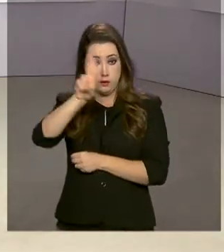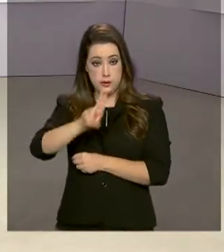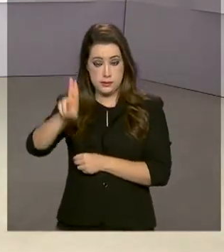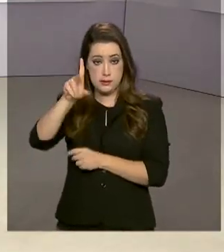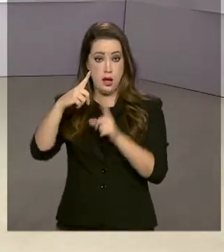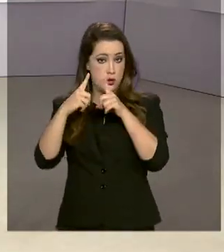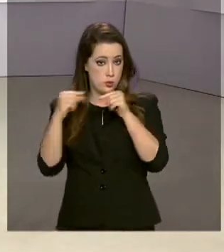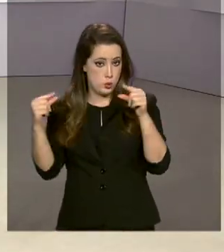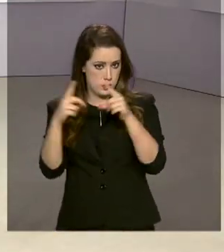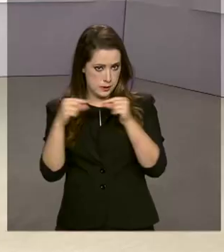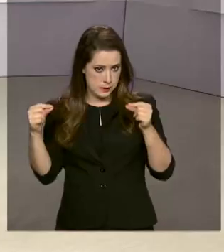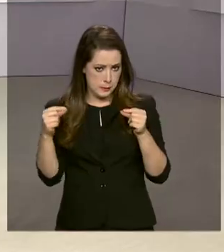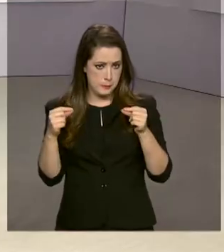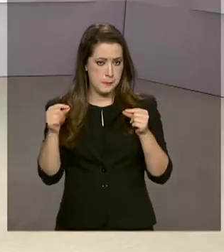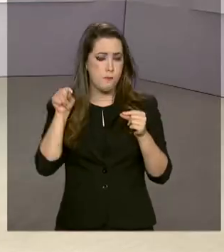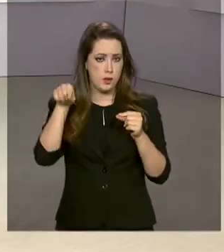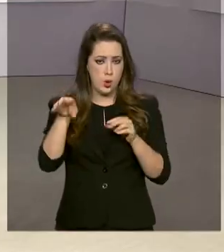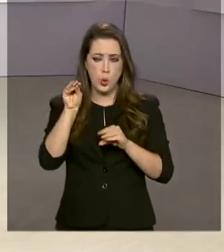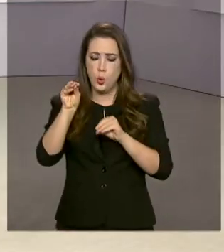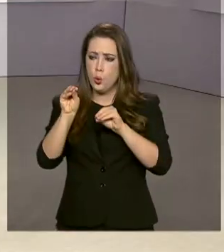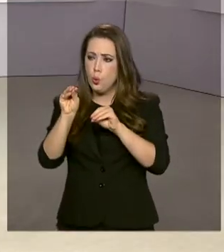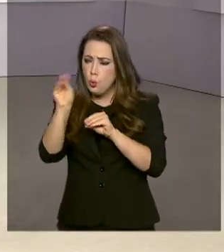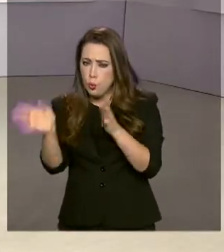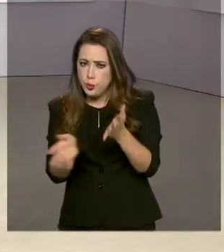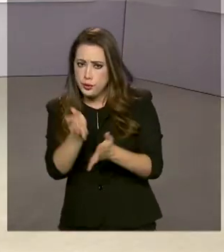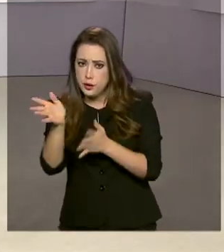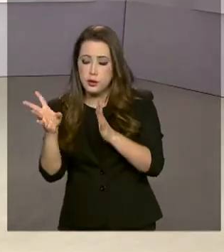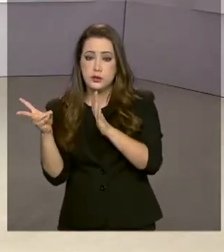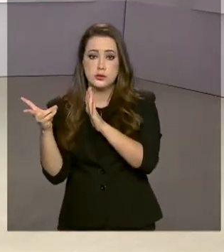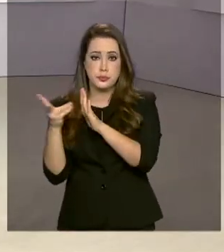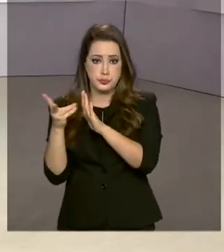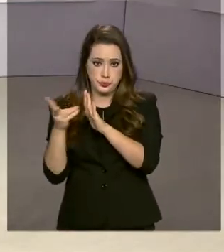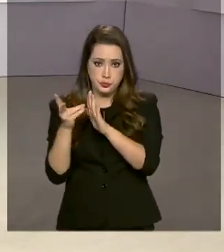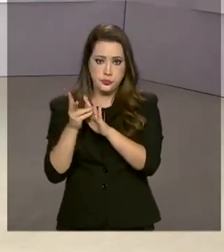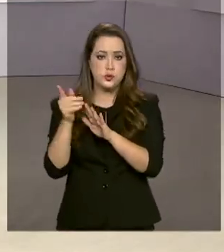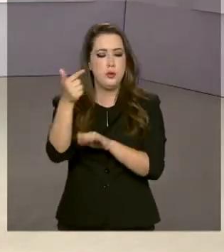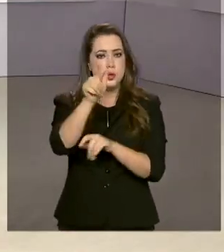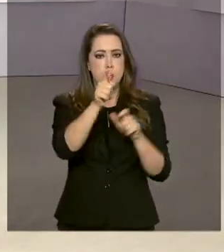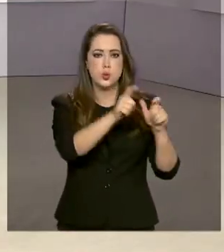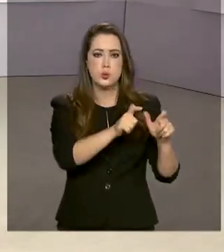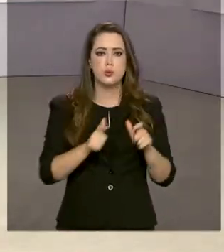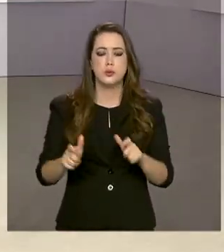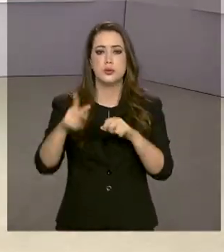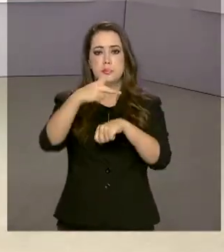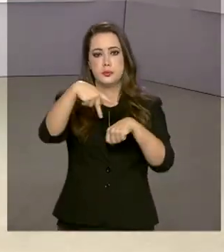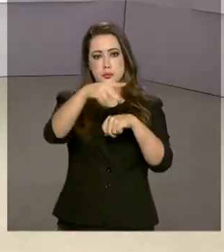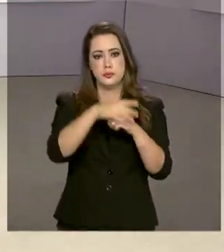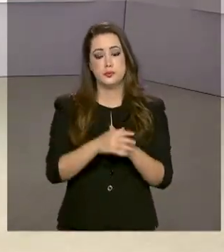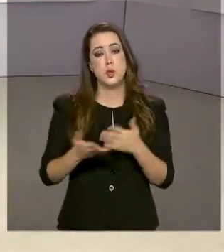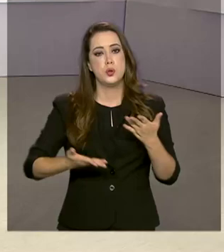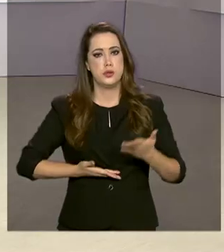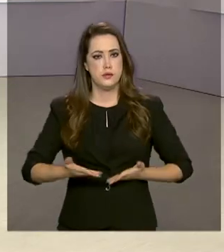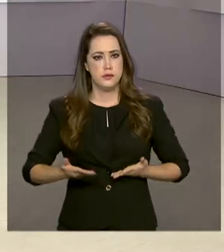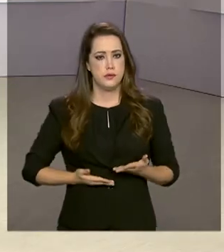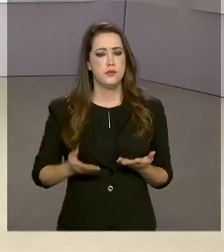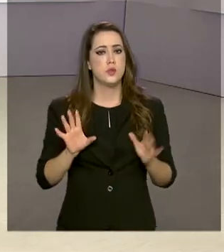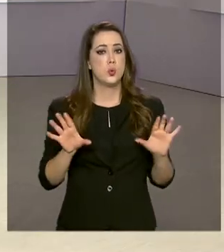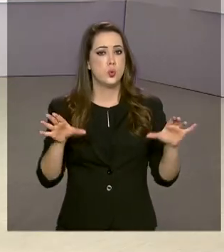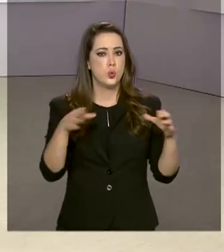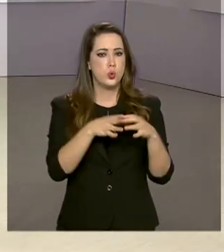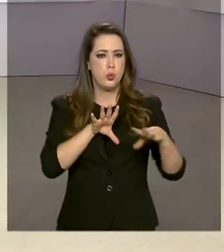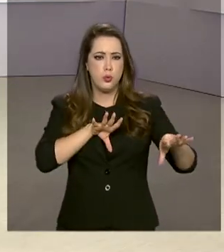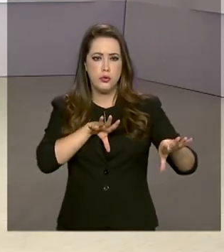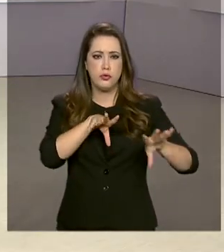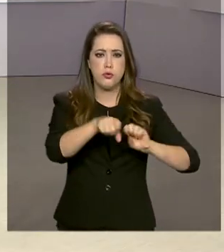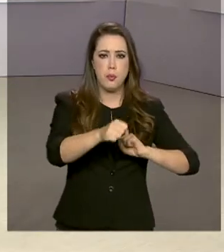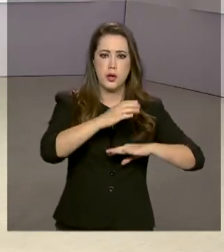do DF, o programa já realizou teleconsultas para pacientes de outras regiões do país. O serviço é prestado por uma equipe formada